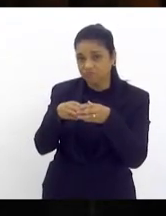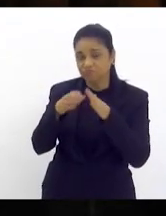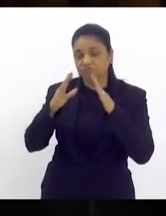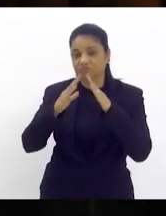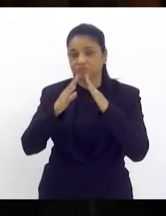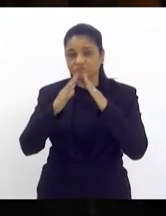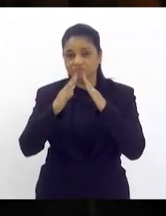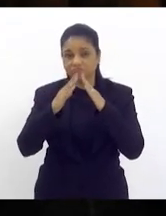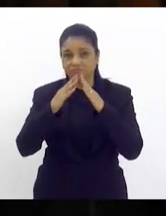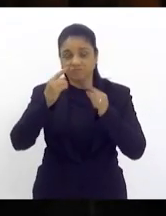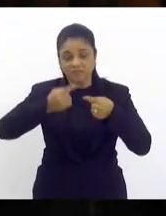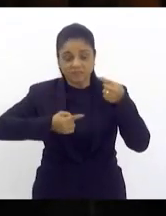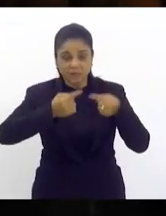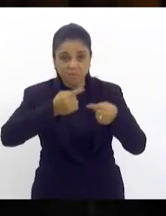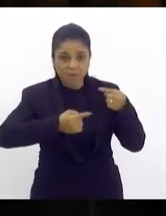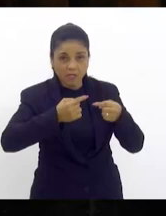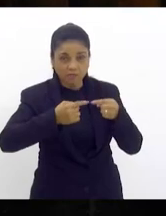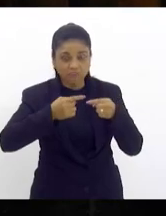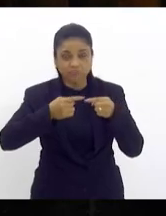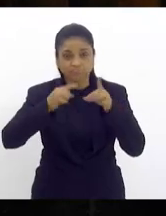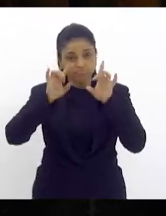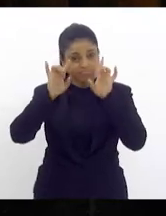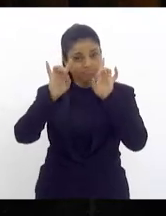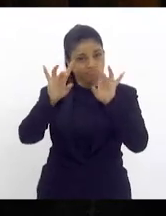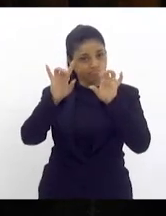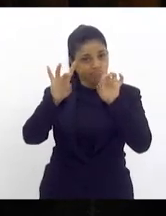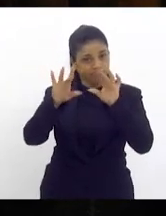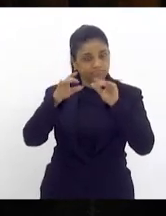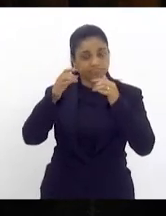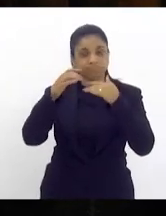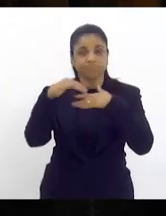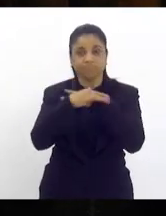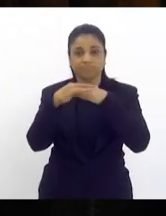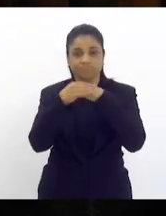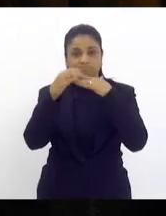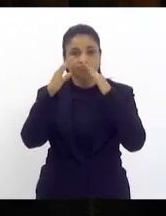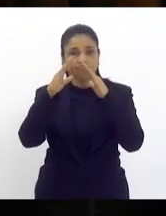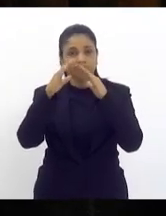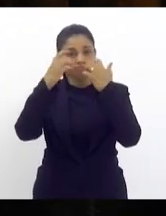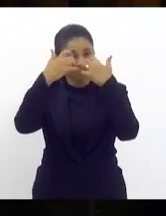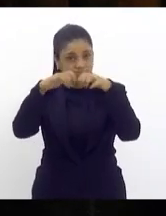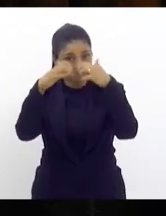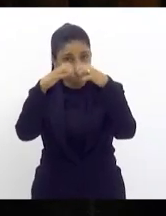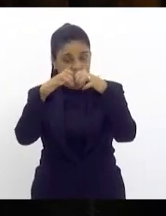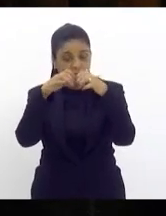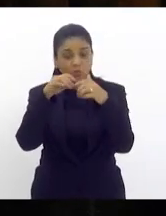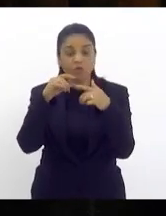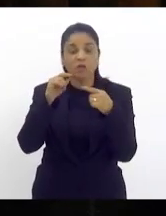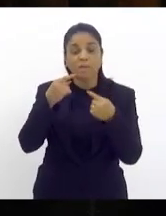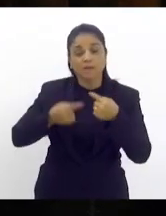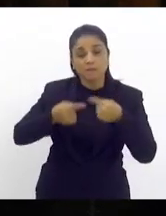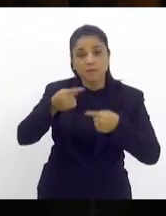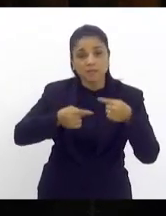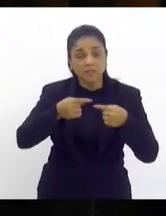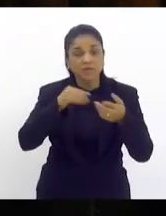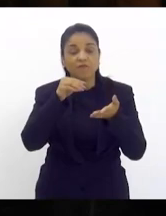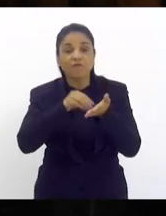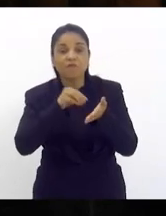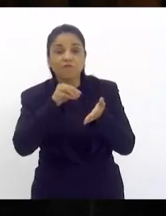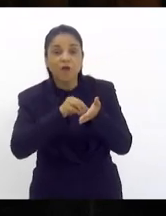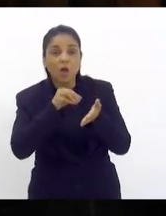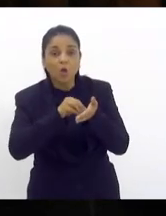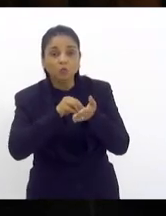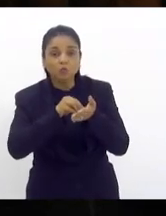específico da cidade de Petrópolis a gente precisa debater o que falta no município o que falta ser feito